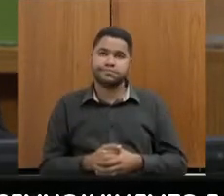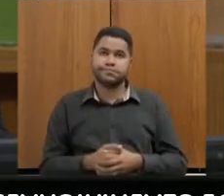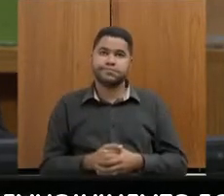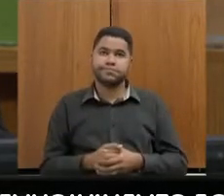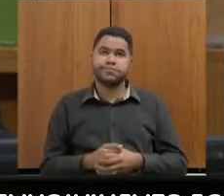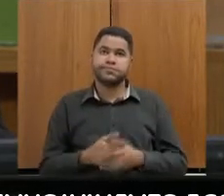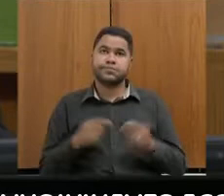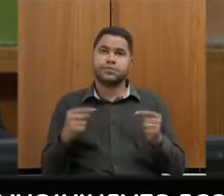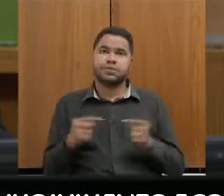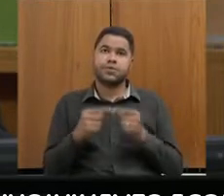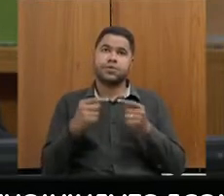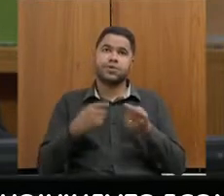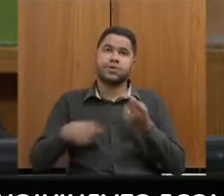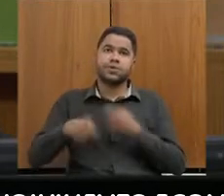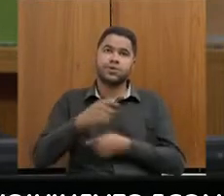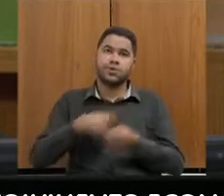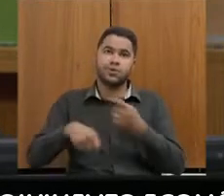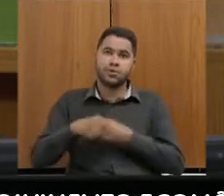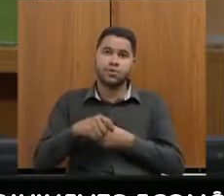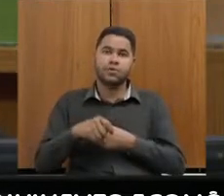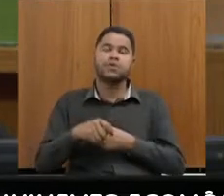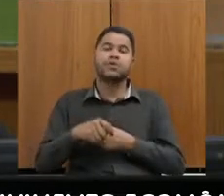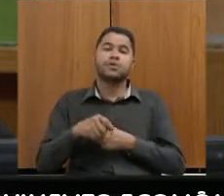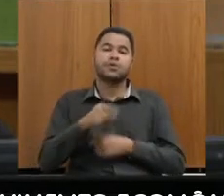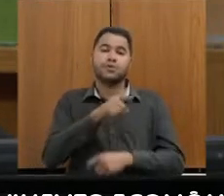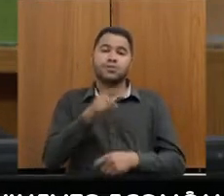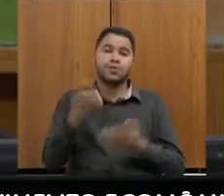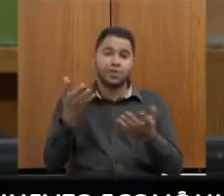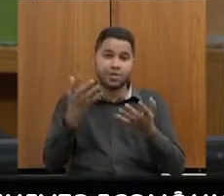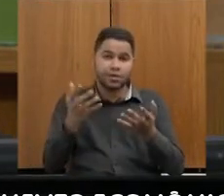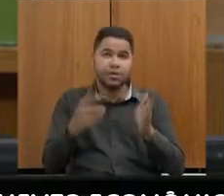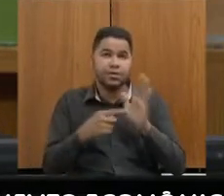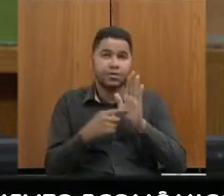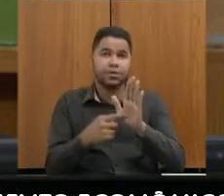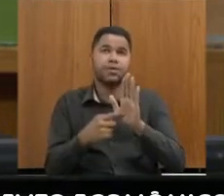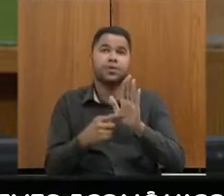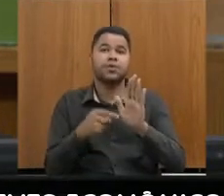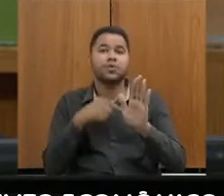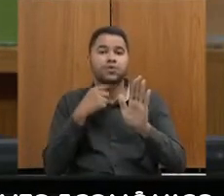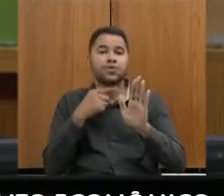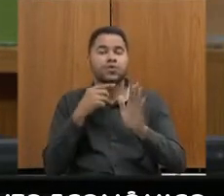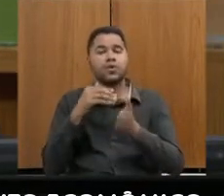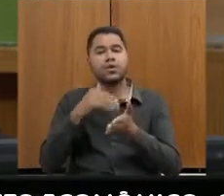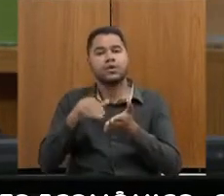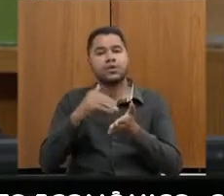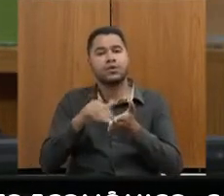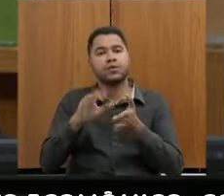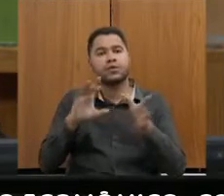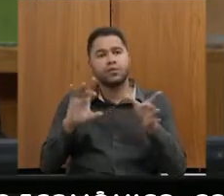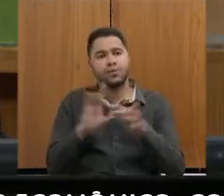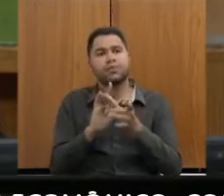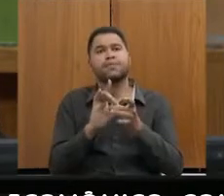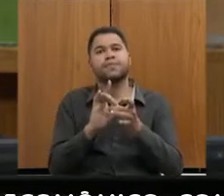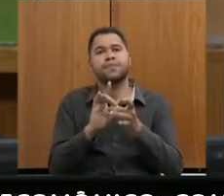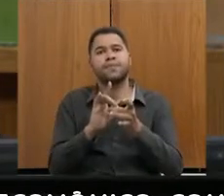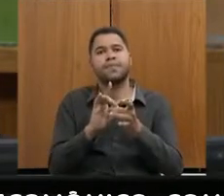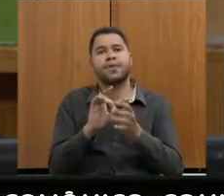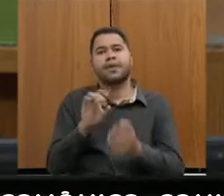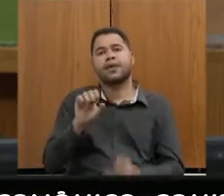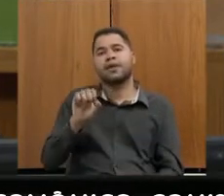com relação à negociação disso. Se a senhora quiser, posso transmitir essa dúvida à secretaria vinculada, que é a sede,